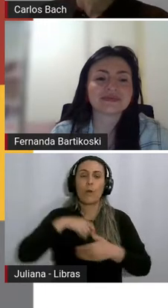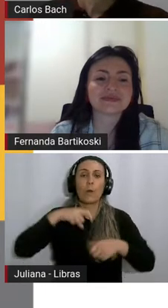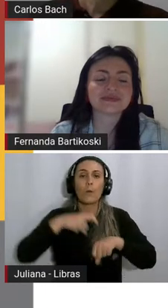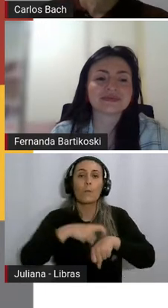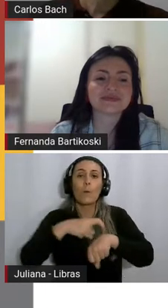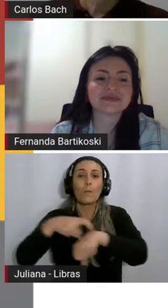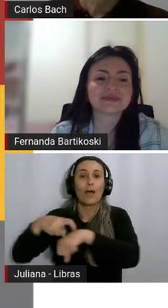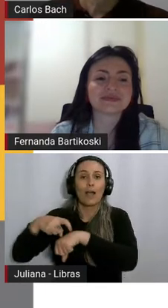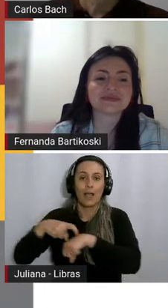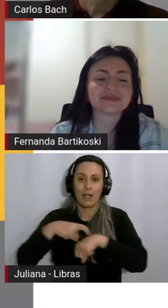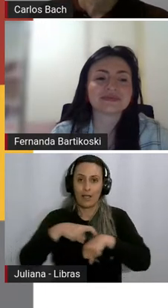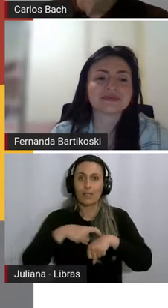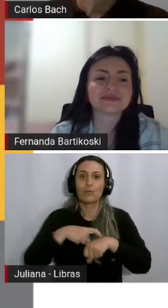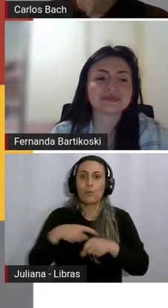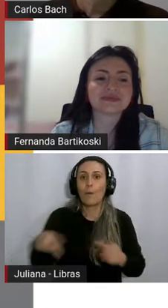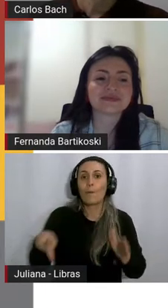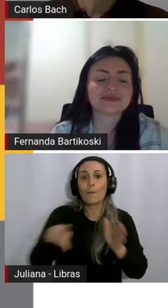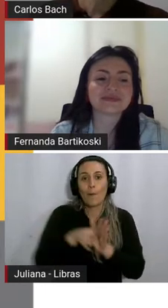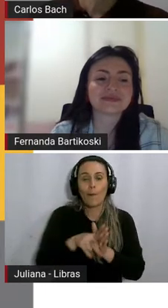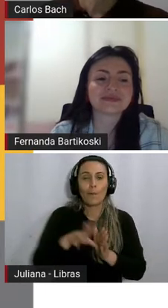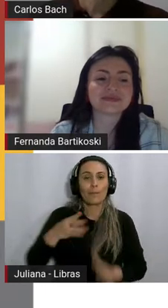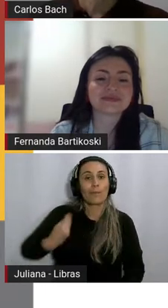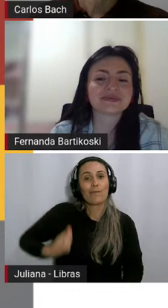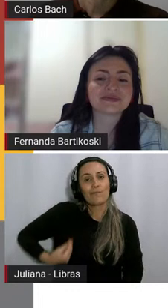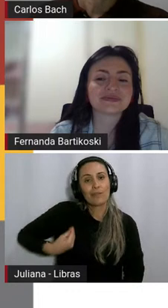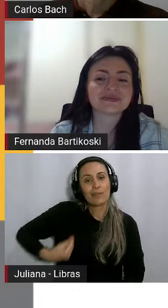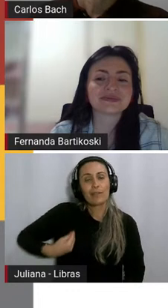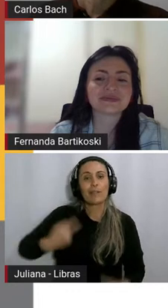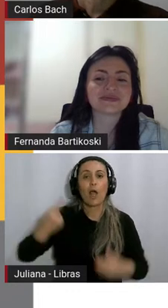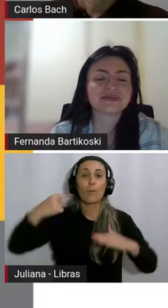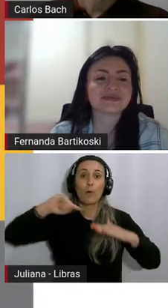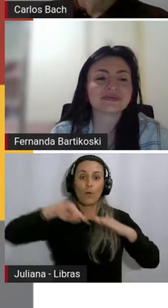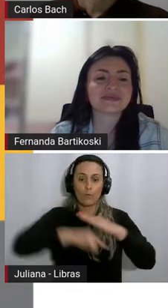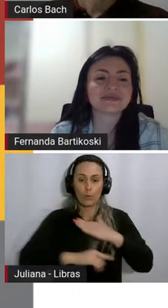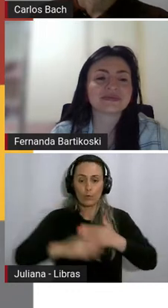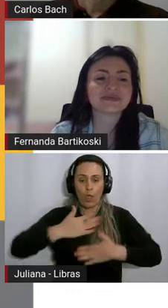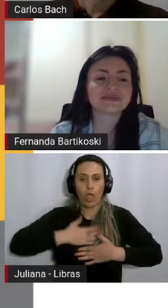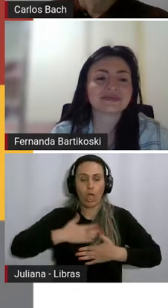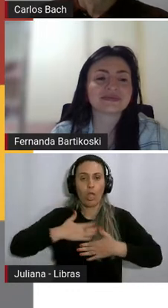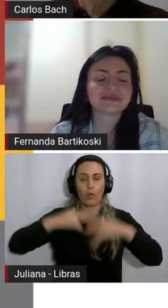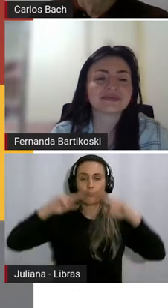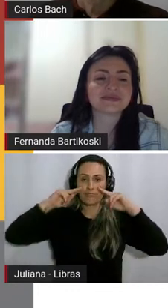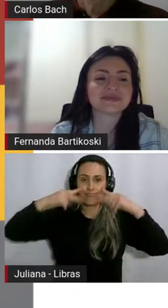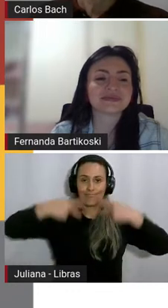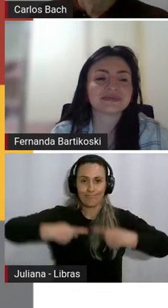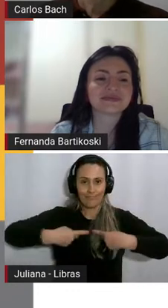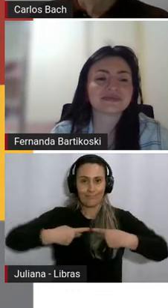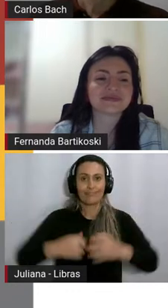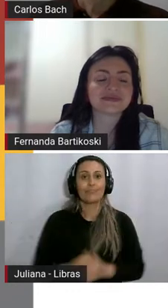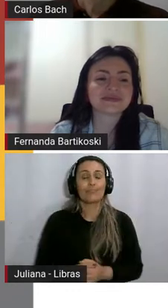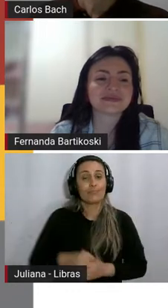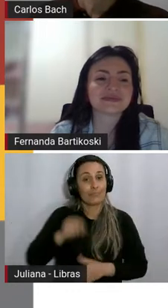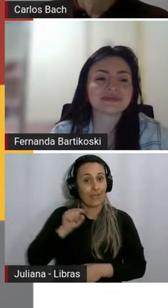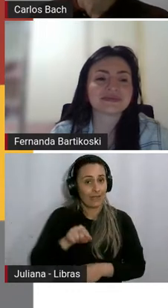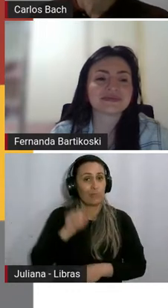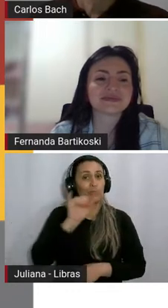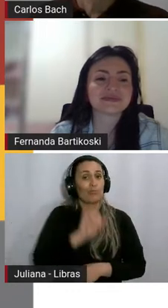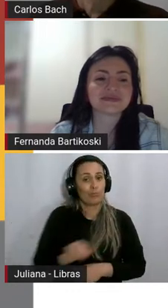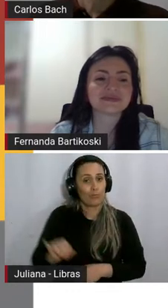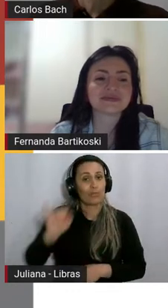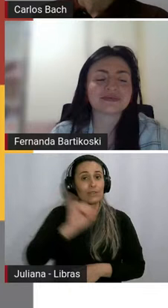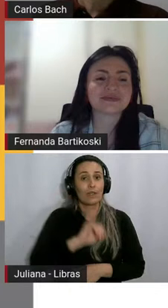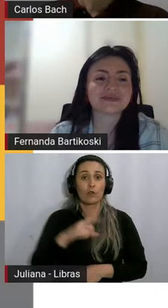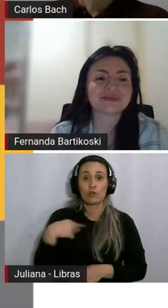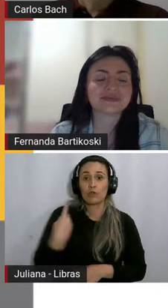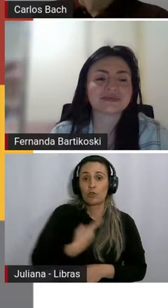dia ou, inclusive, de sua vida nas profundezas de si mesmo. E isso é importante. A gente conseguir olhar